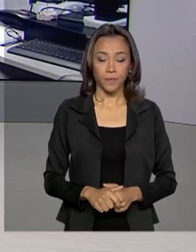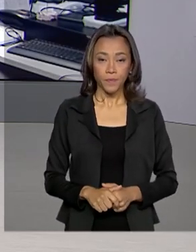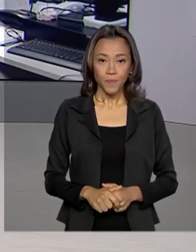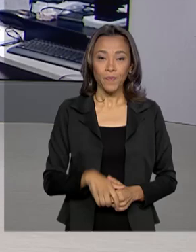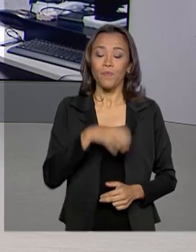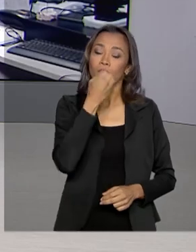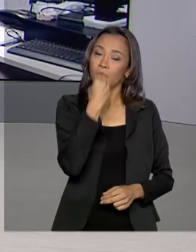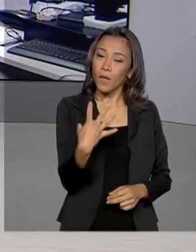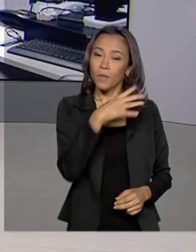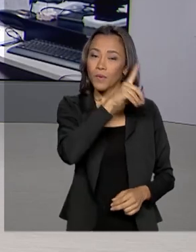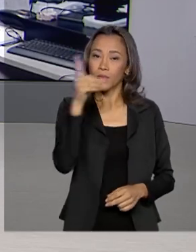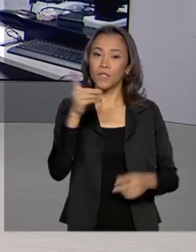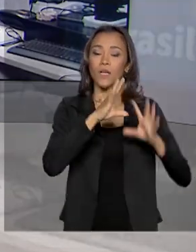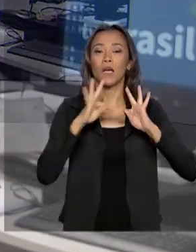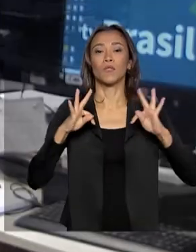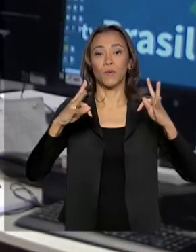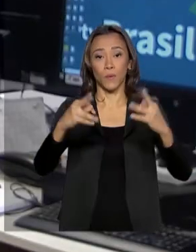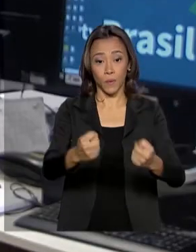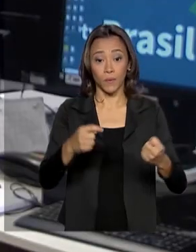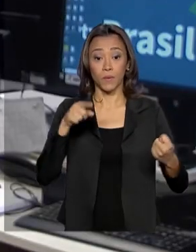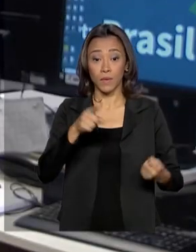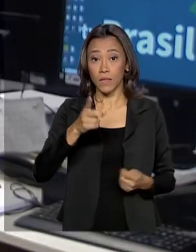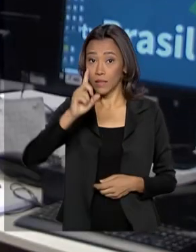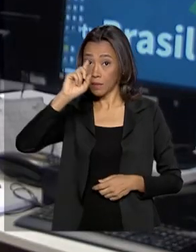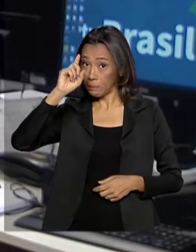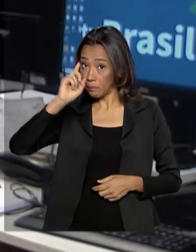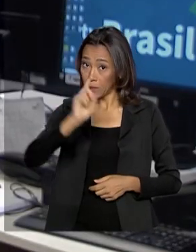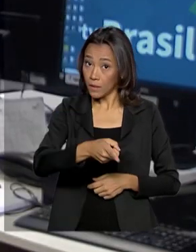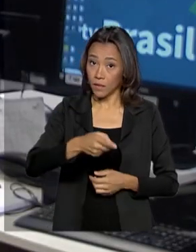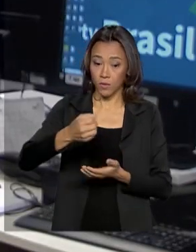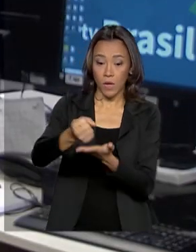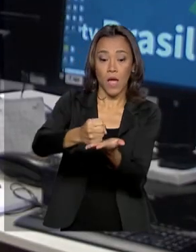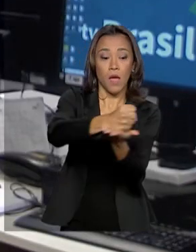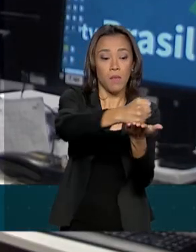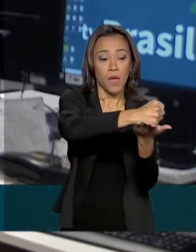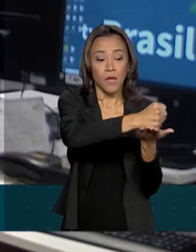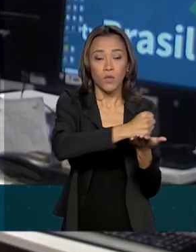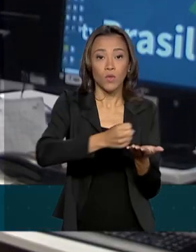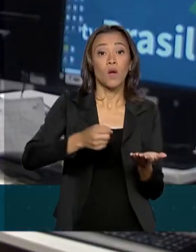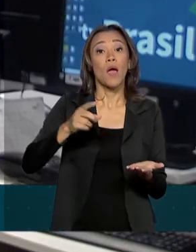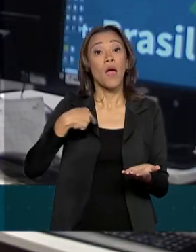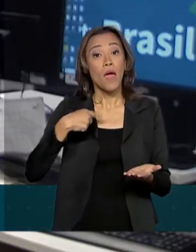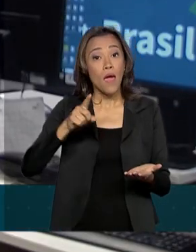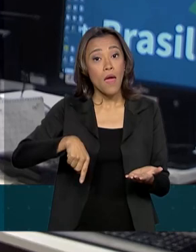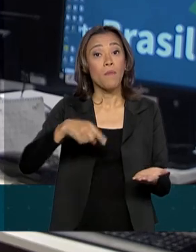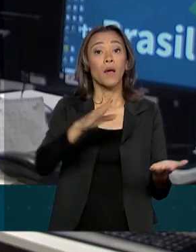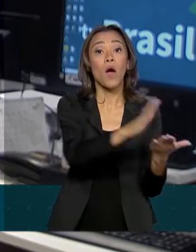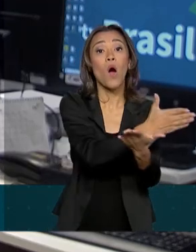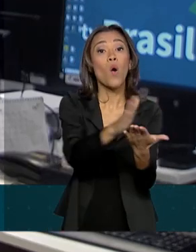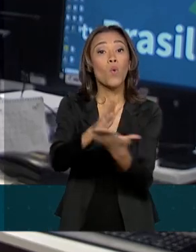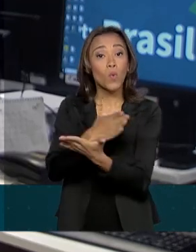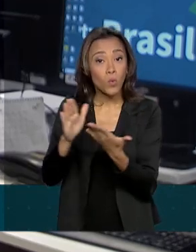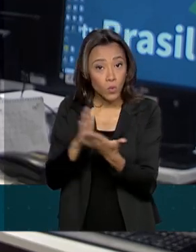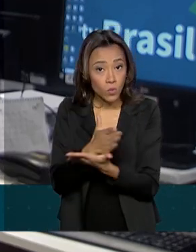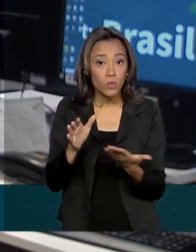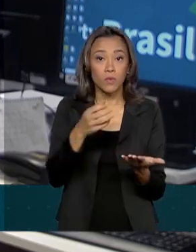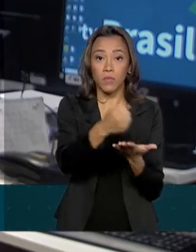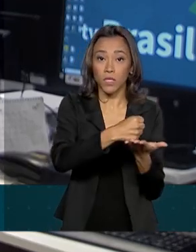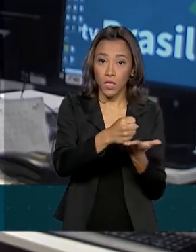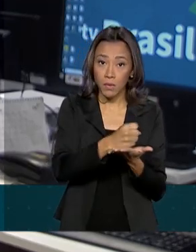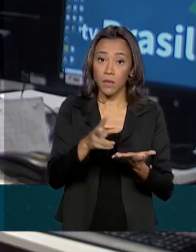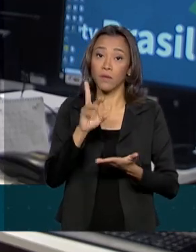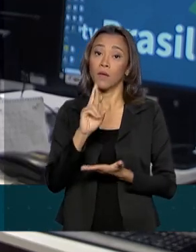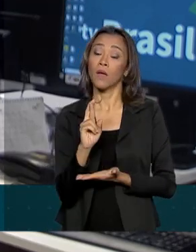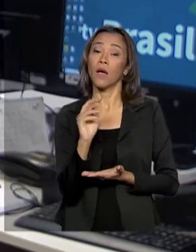Bom dia, Renata. Bom dia a todos. Essa ordem de recolhimento é pra alguns lotes do cloridrato de ranitidina do laboratório